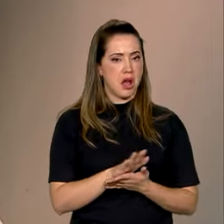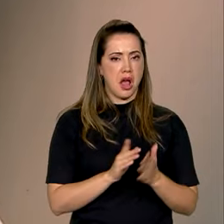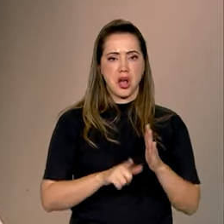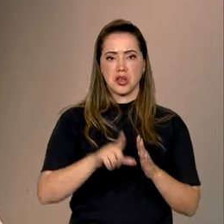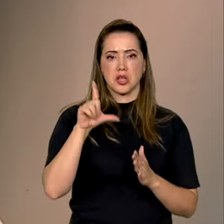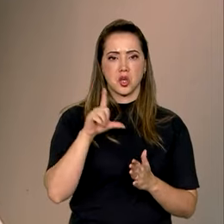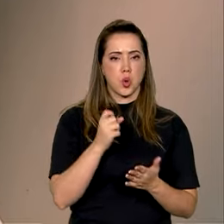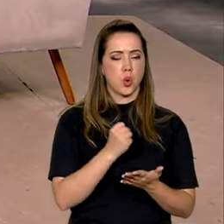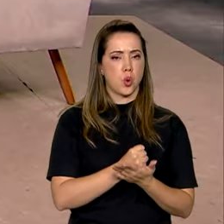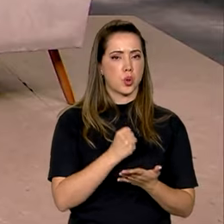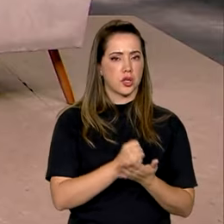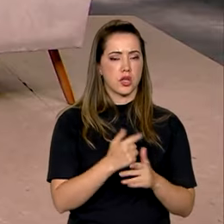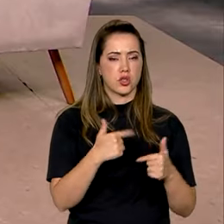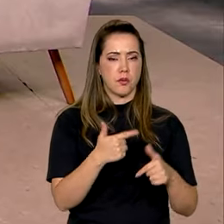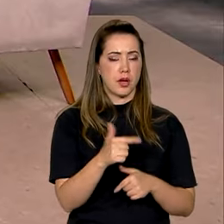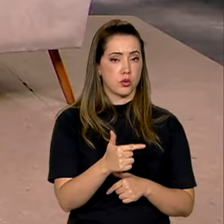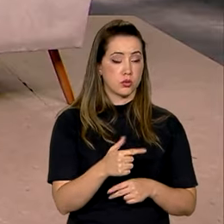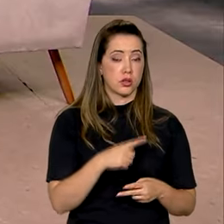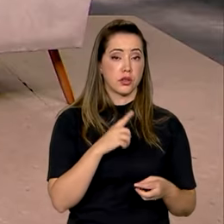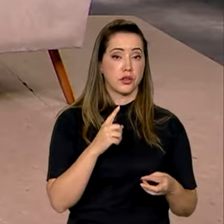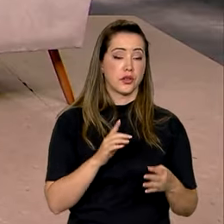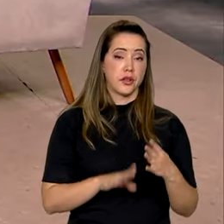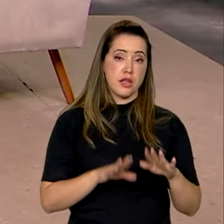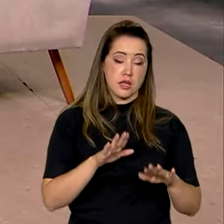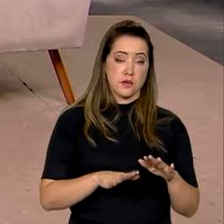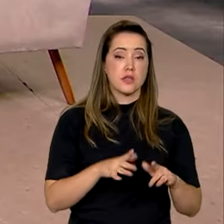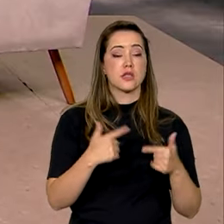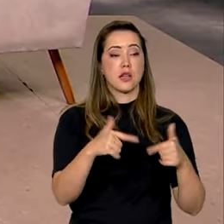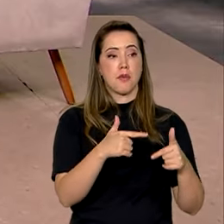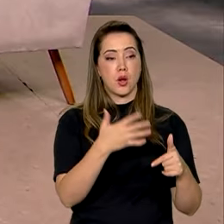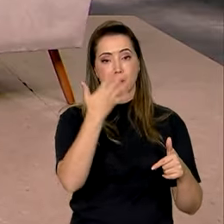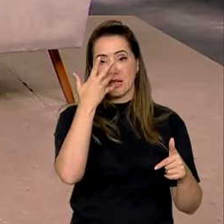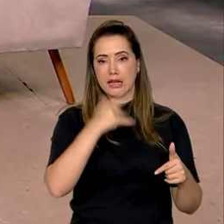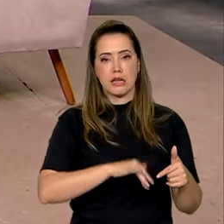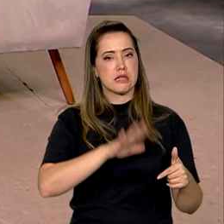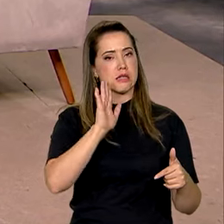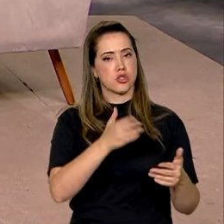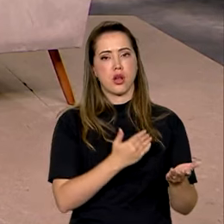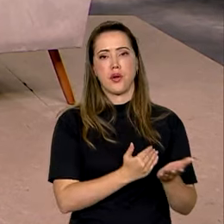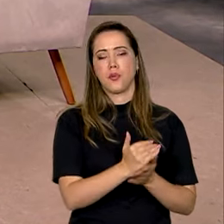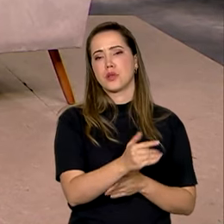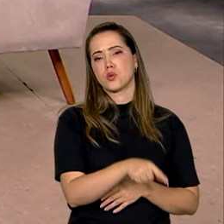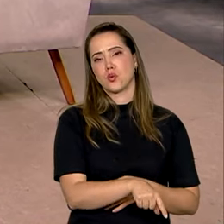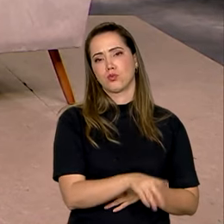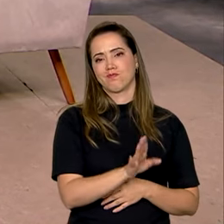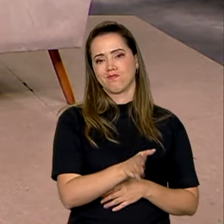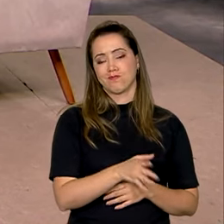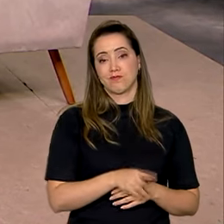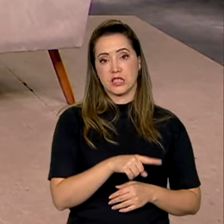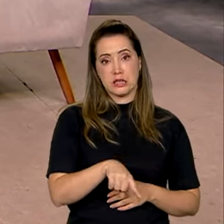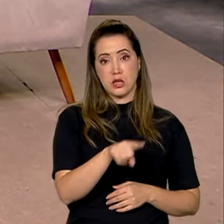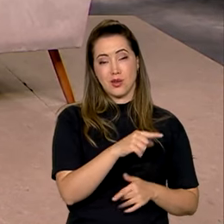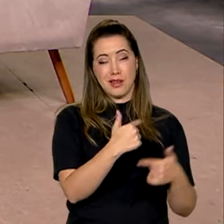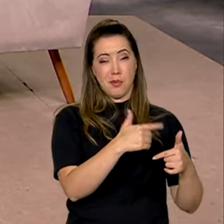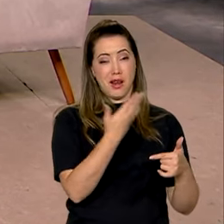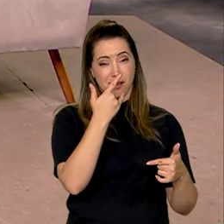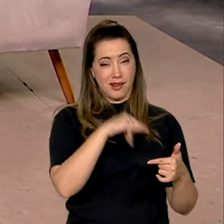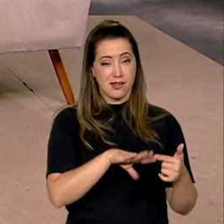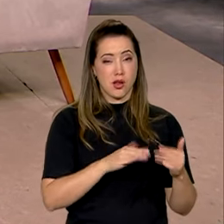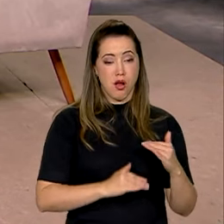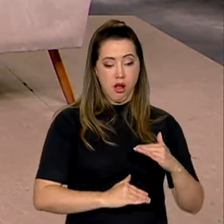formal, e muitos deles foram submetidos a trabalho infantil também, começaram a trabalhar ainda como crianças. Então, esse é o perfil